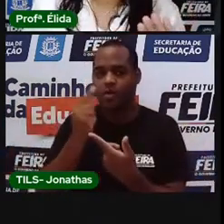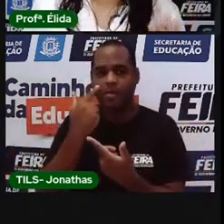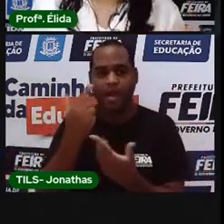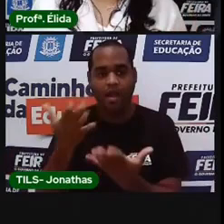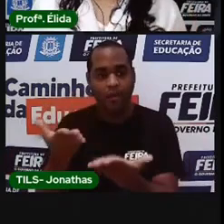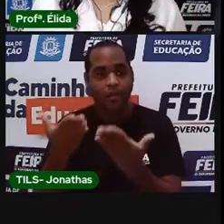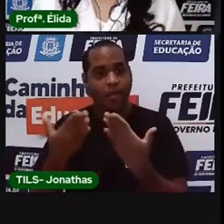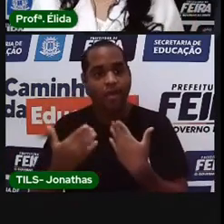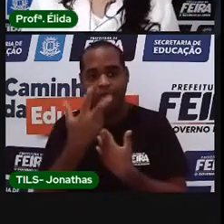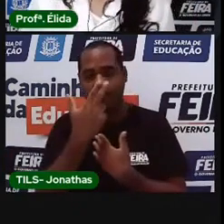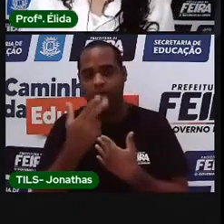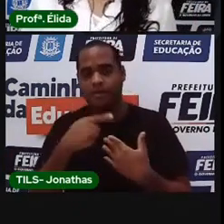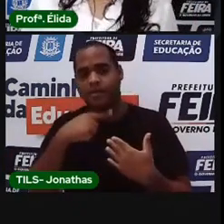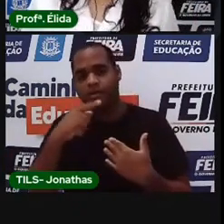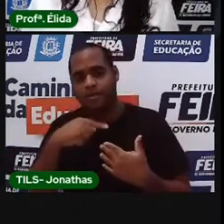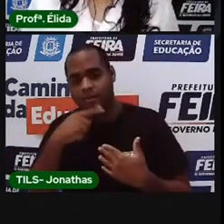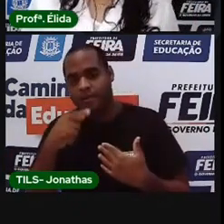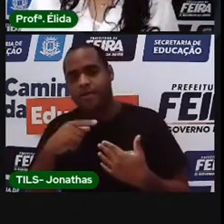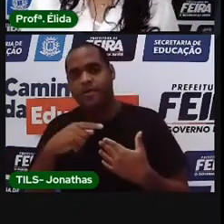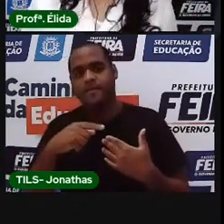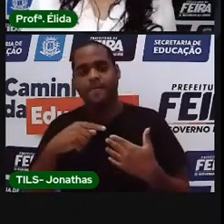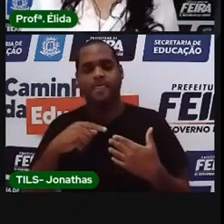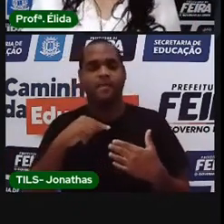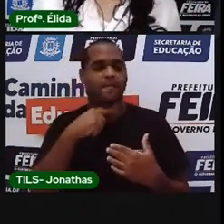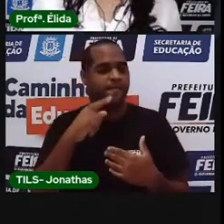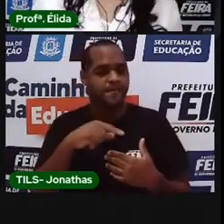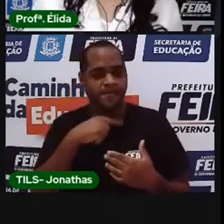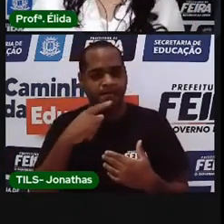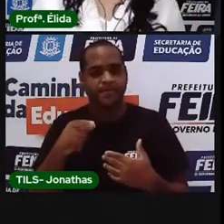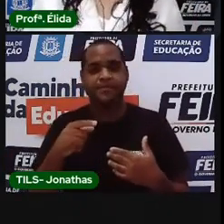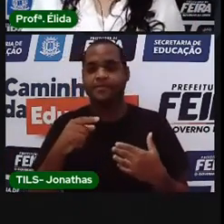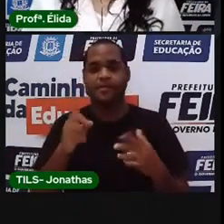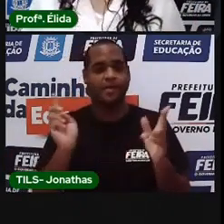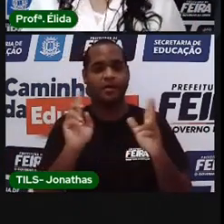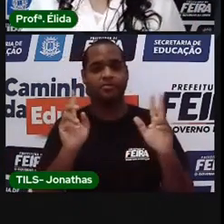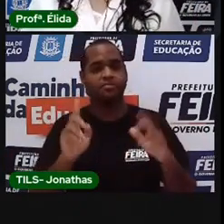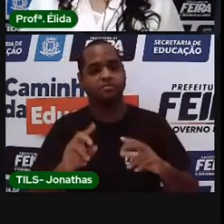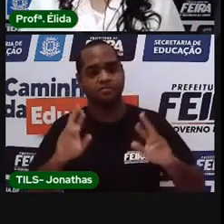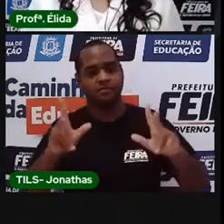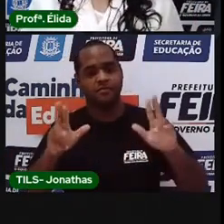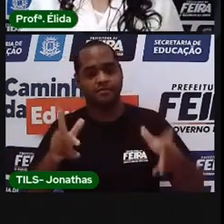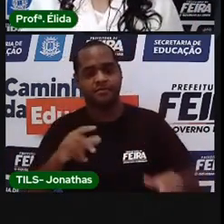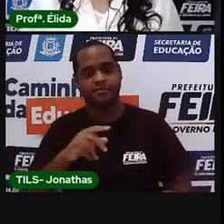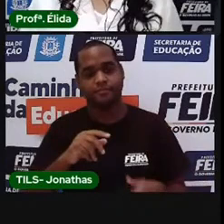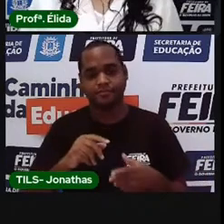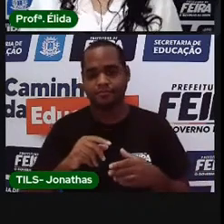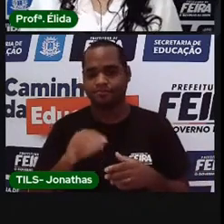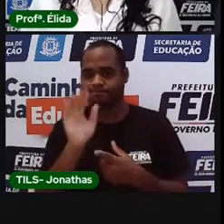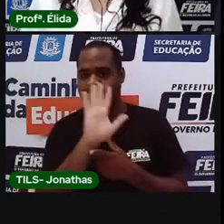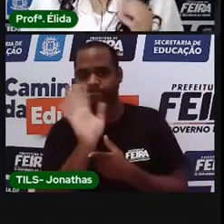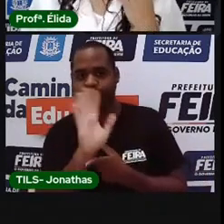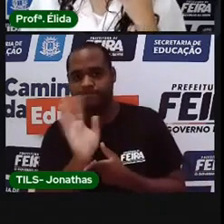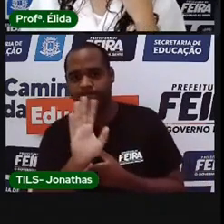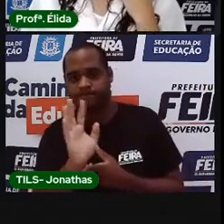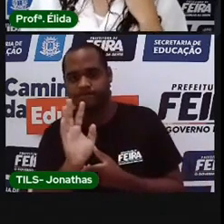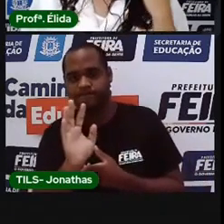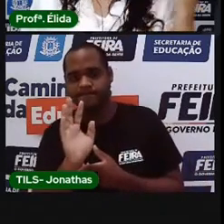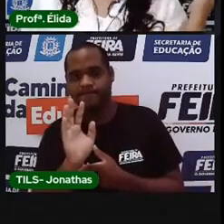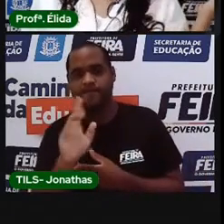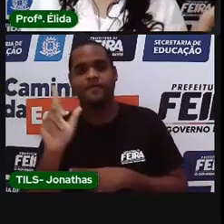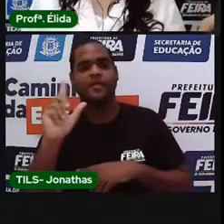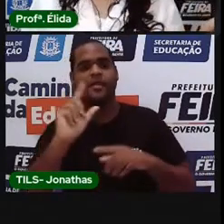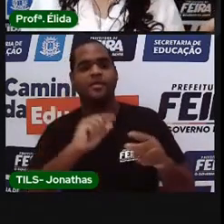não ficou com dúvidas do que se tratava. A despedida. A despedida. foi,